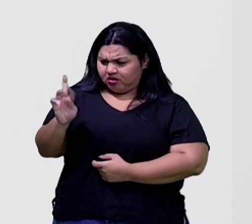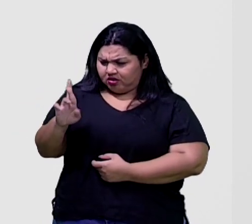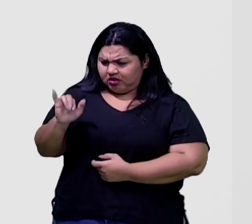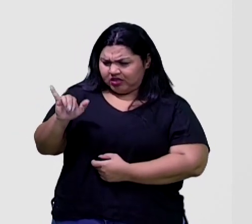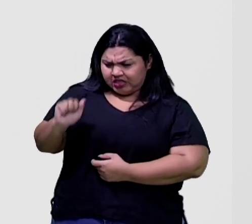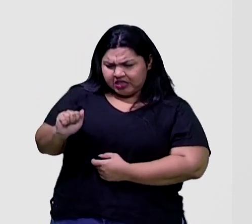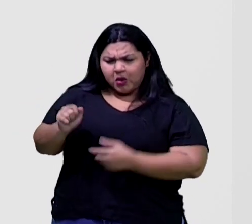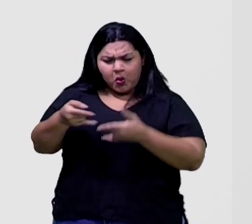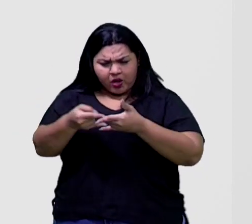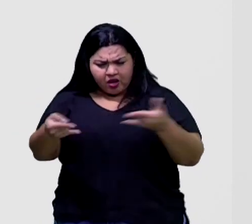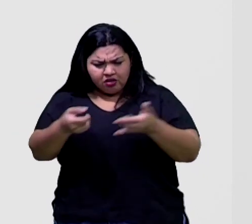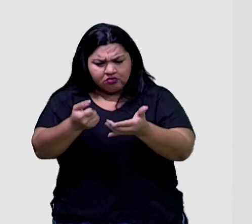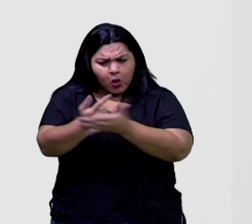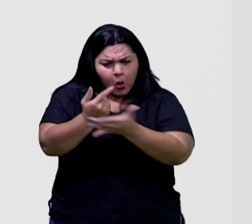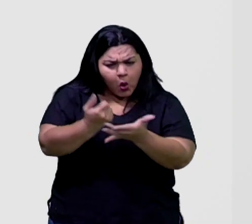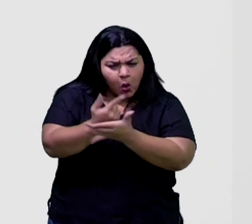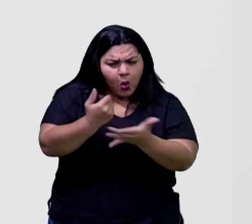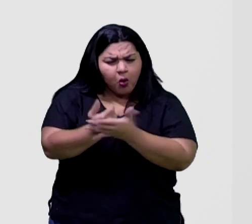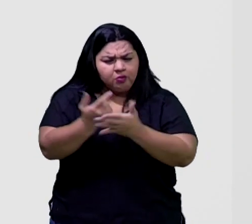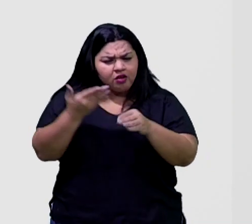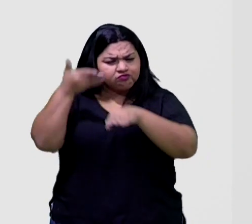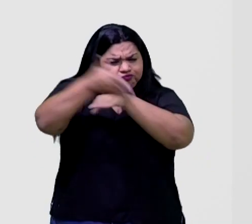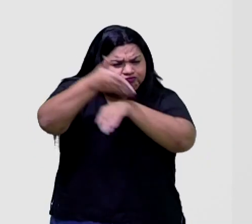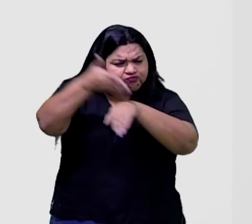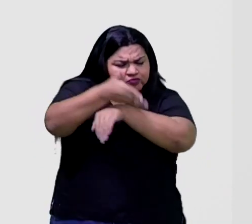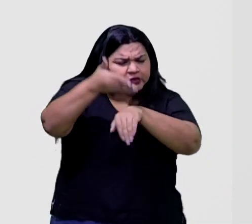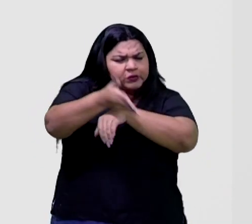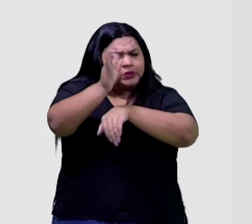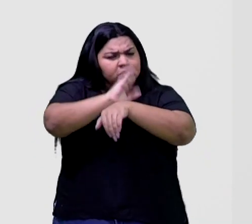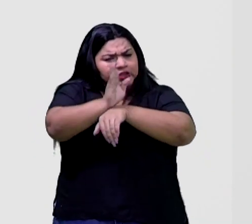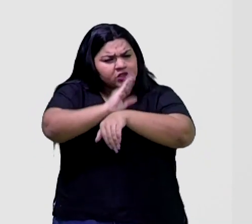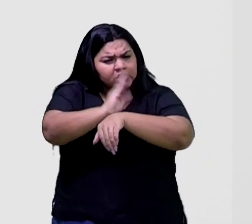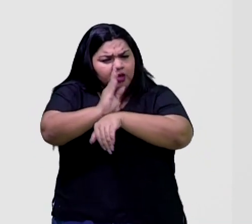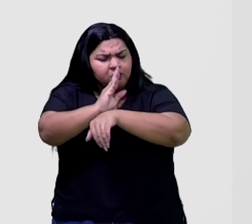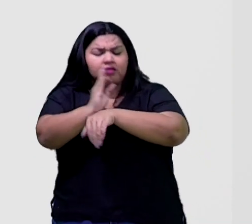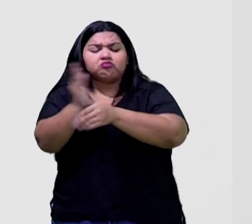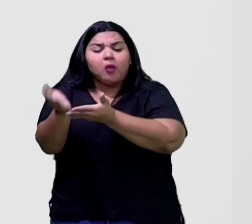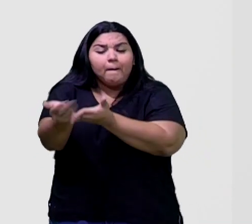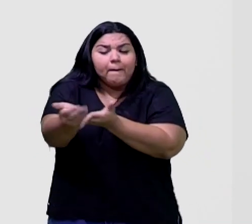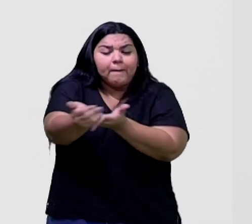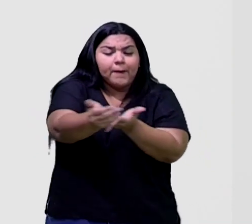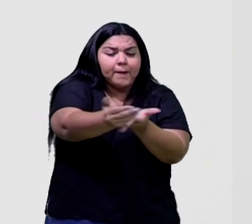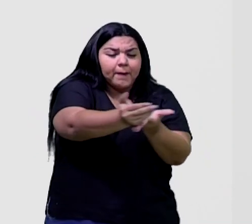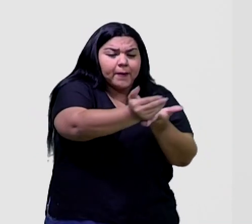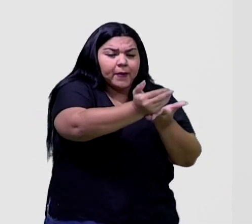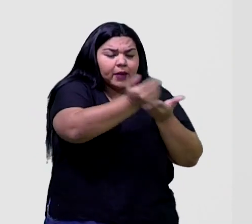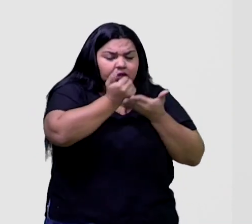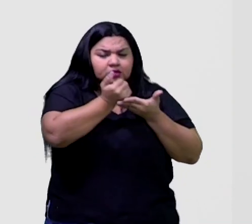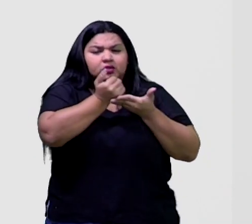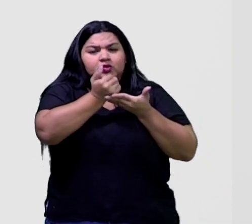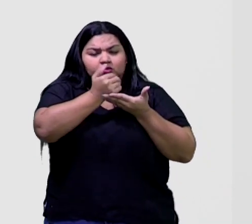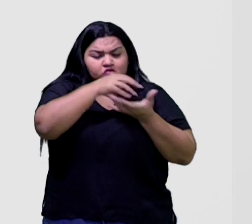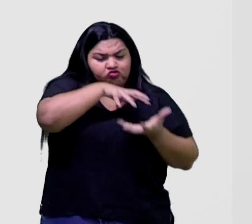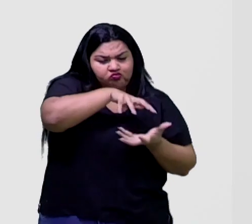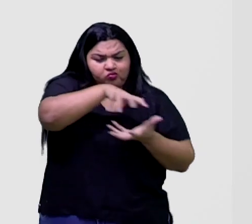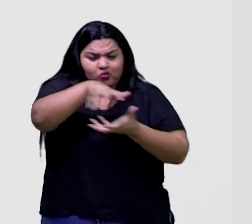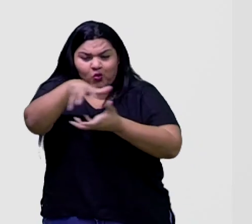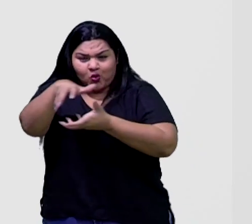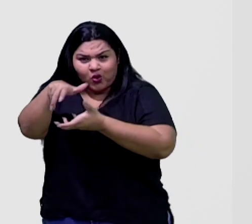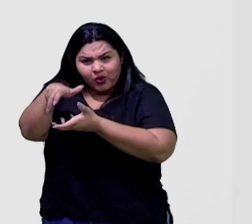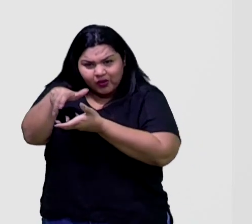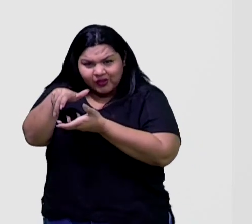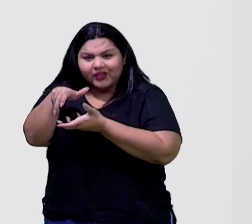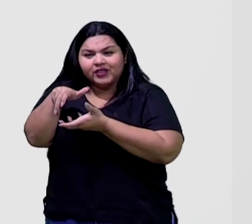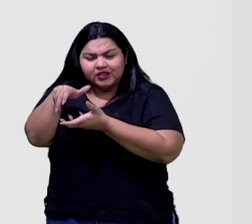quantas pessoas foram lá pro cinema, a média, né? De arrecadação em relação à transmissão, não é?